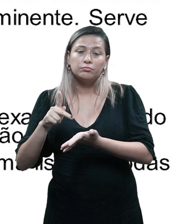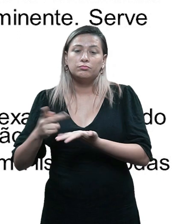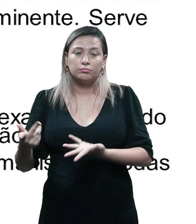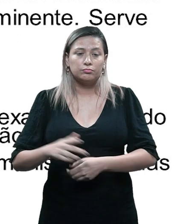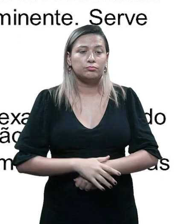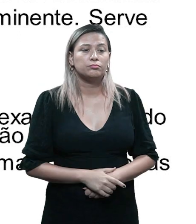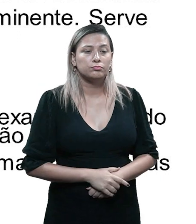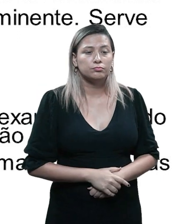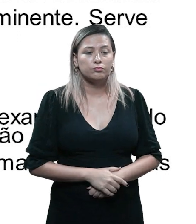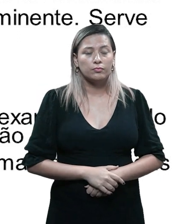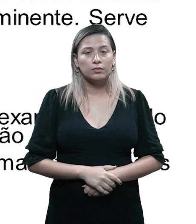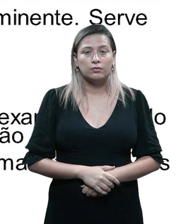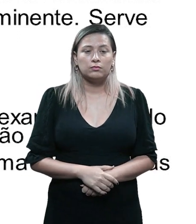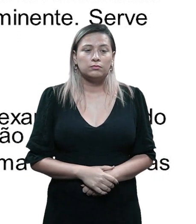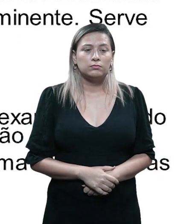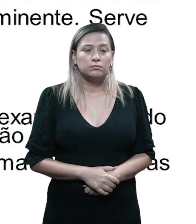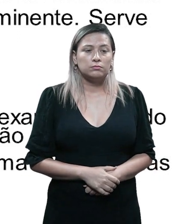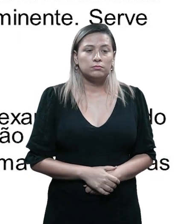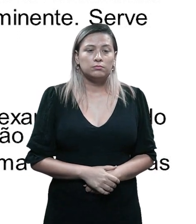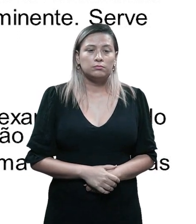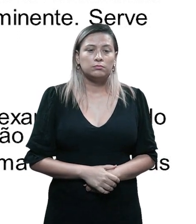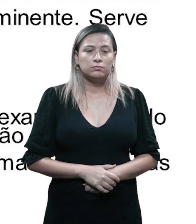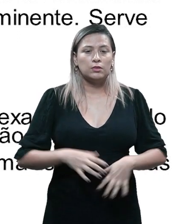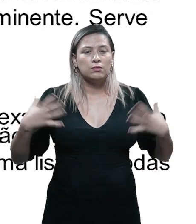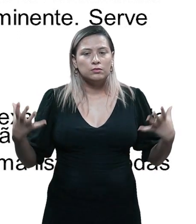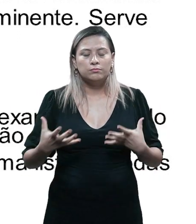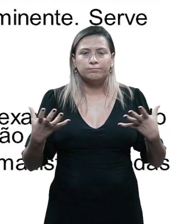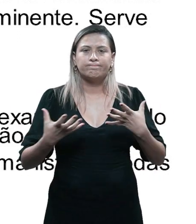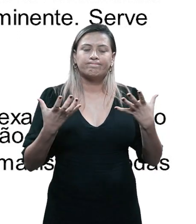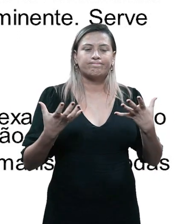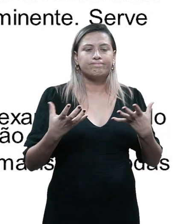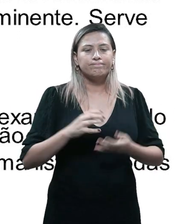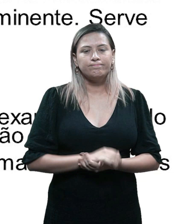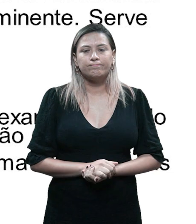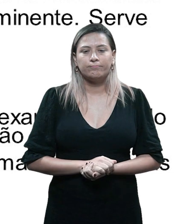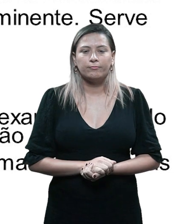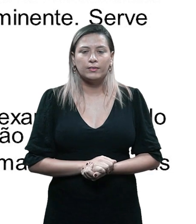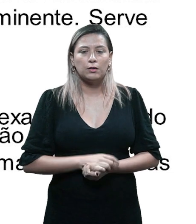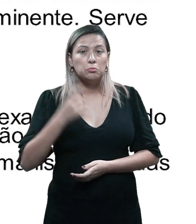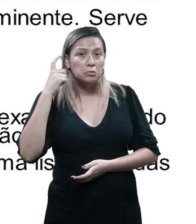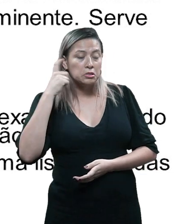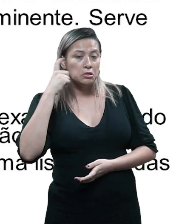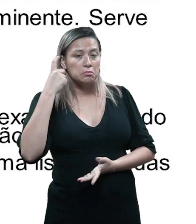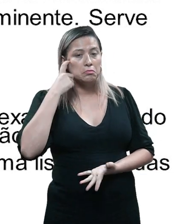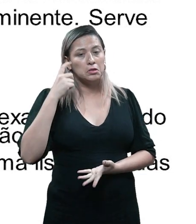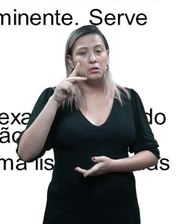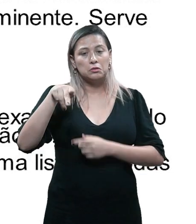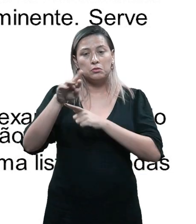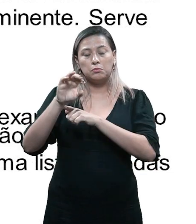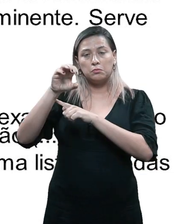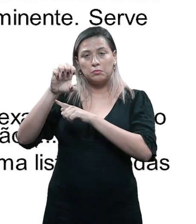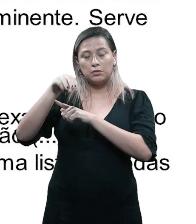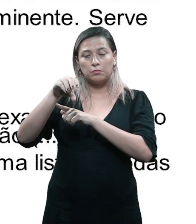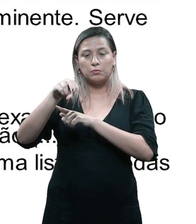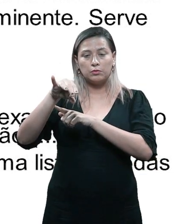São expectativas, premonições, pressentimentos e, por fim, o anúncio